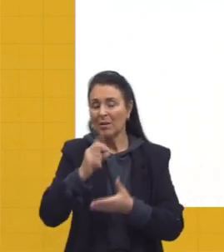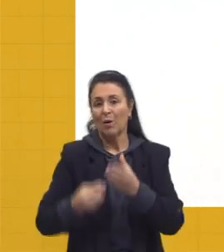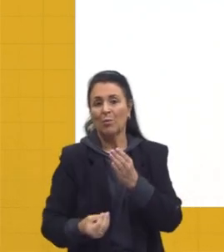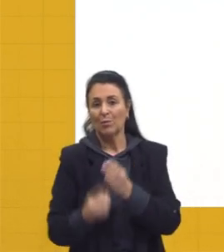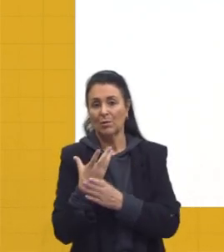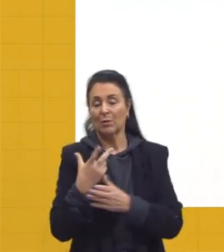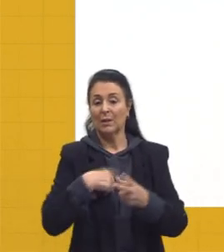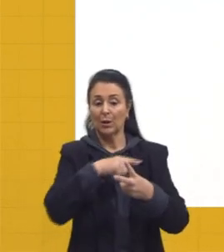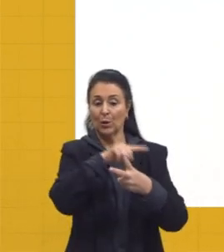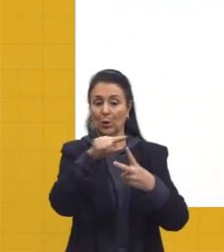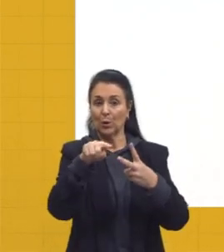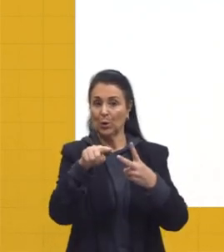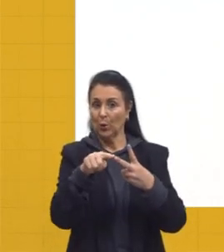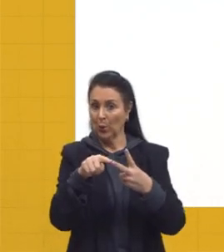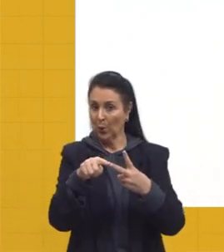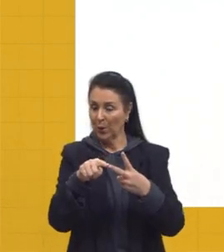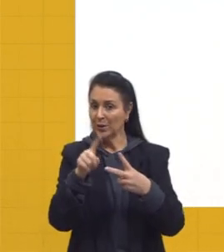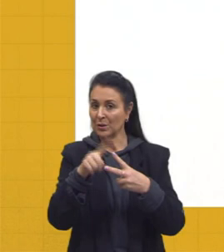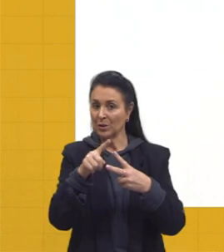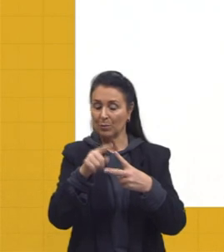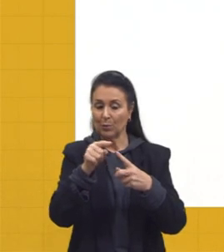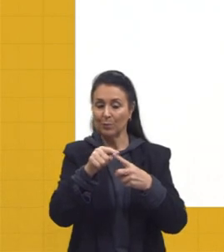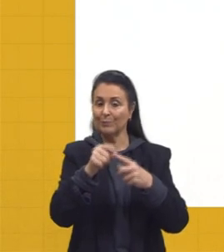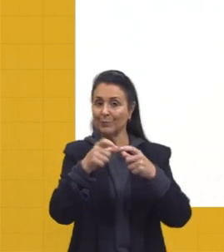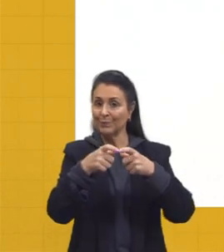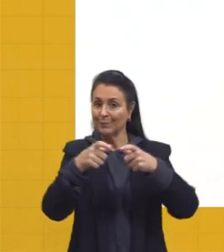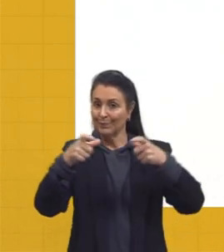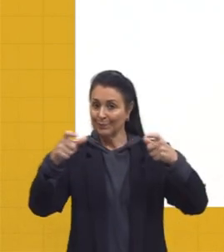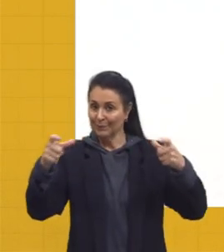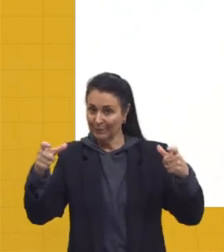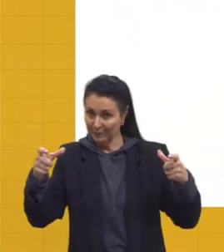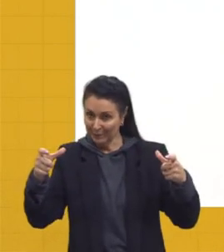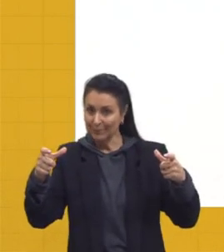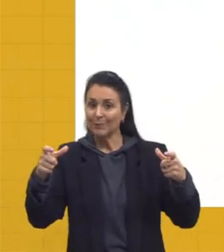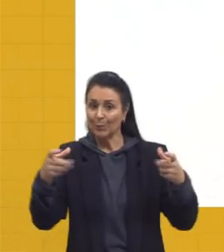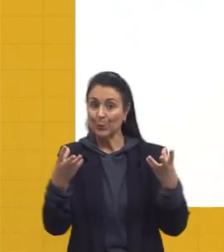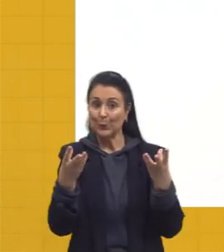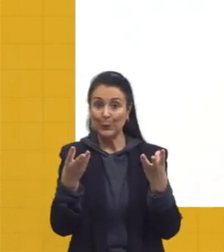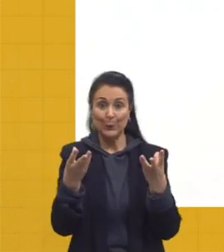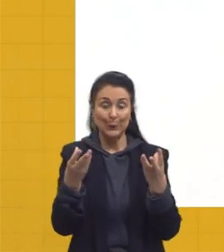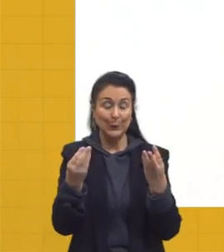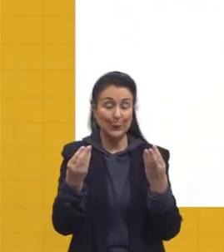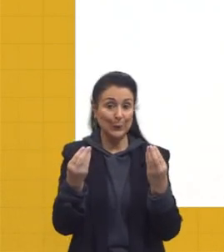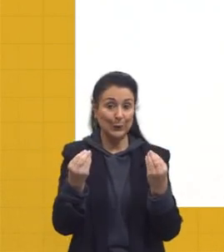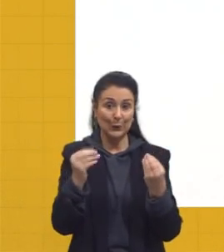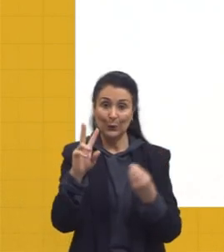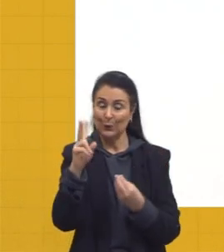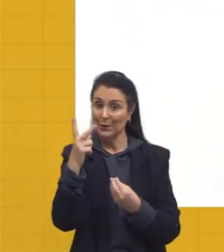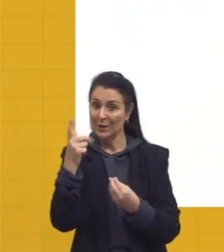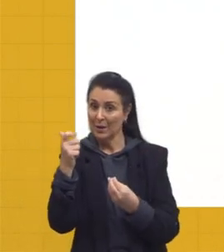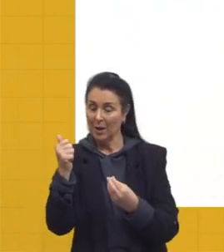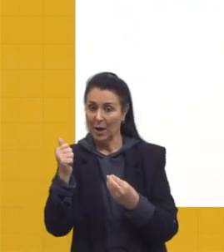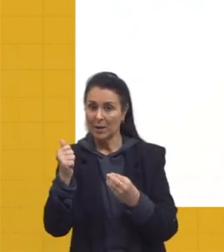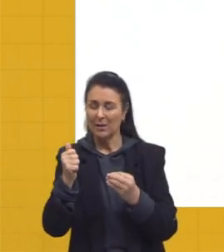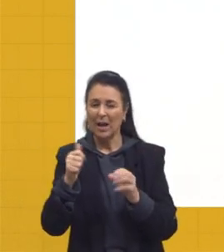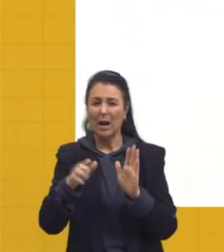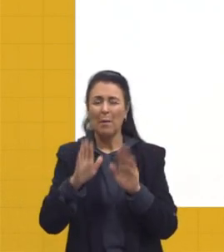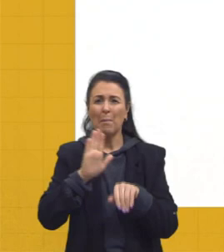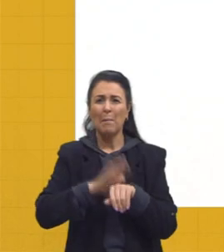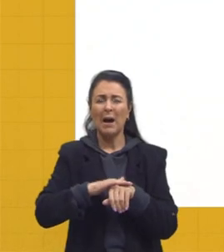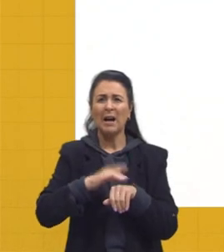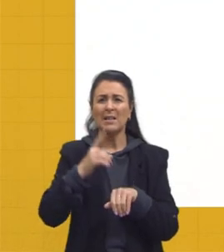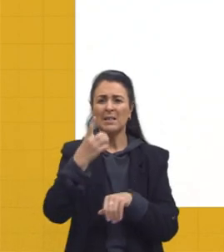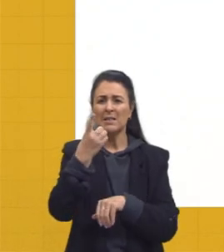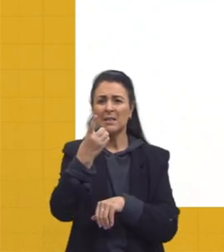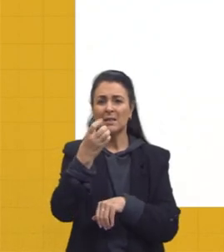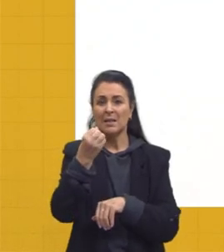dois tipos de latifúndio. Um que é pela dimensão, então são propriedades extremamente grandes, Superior, então, a 600 vezes